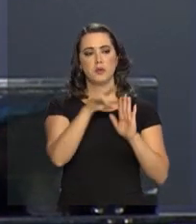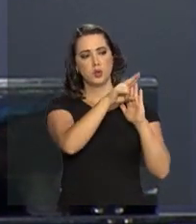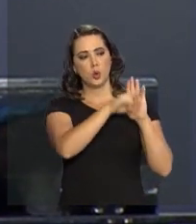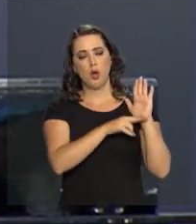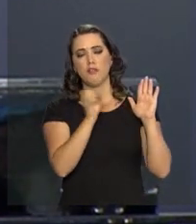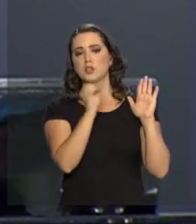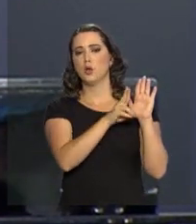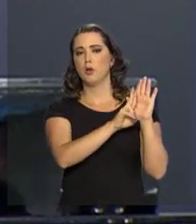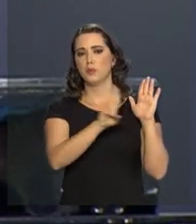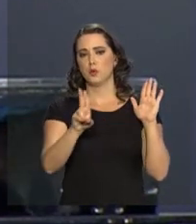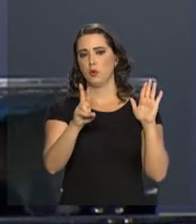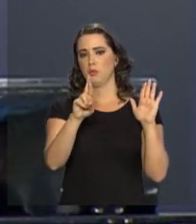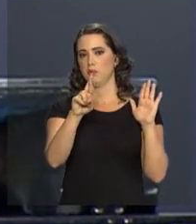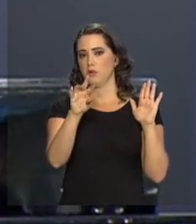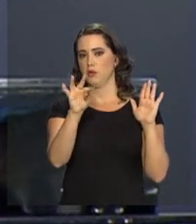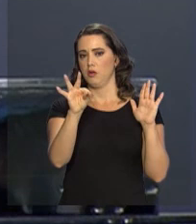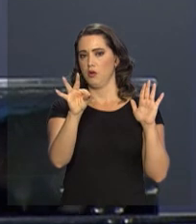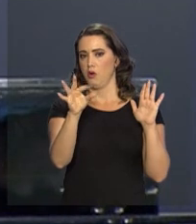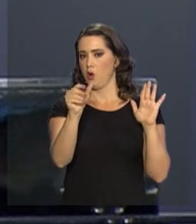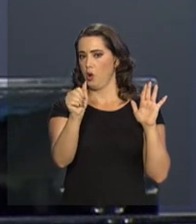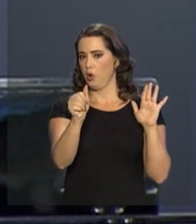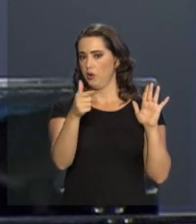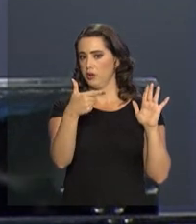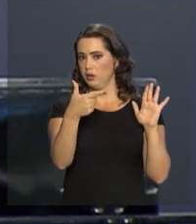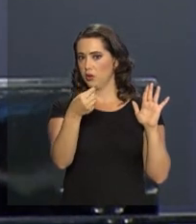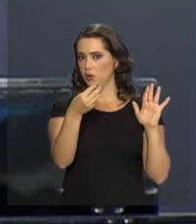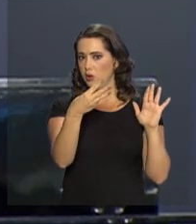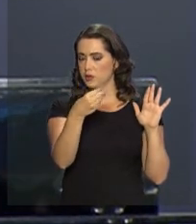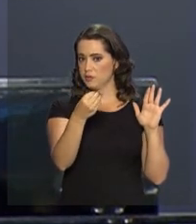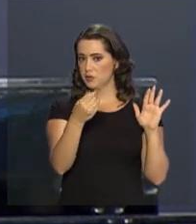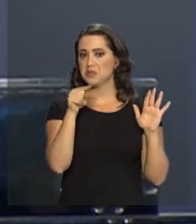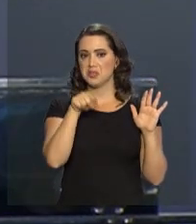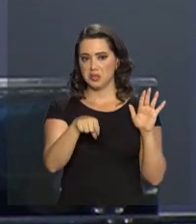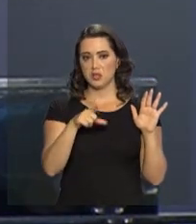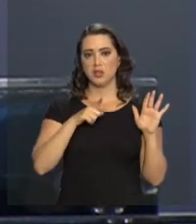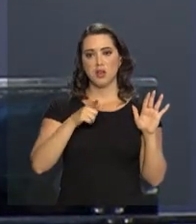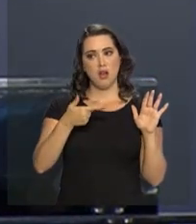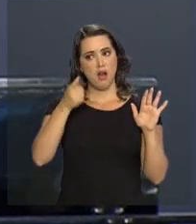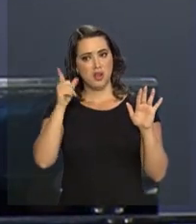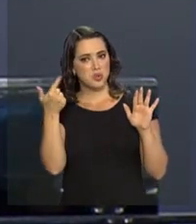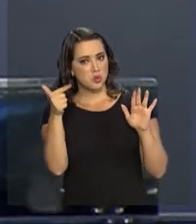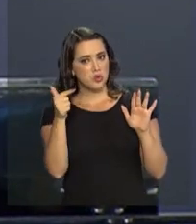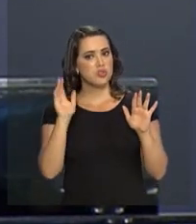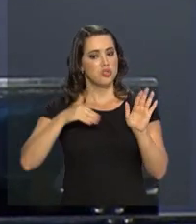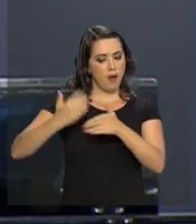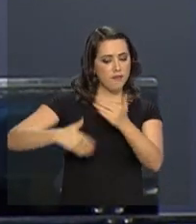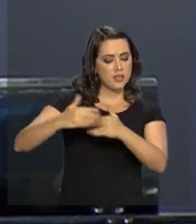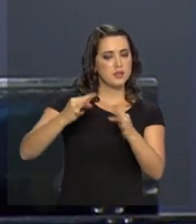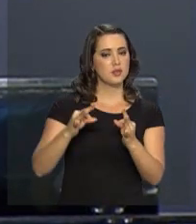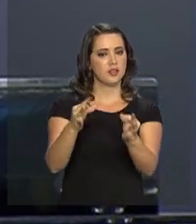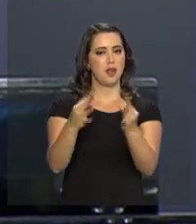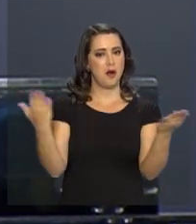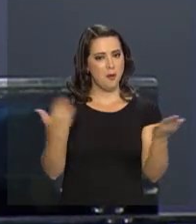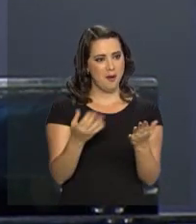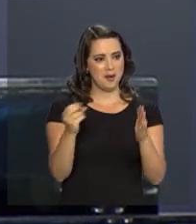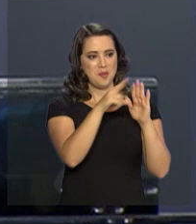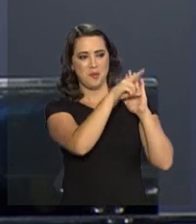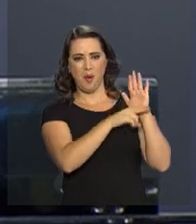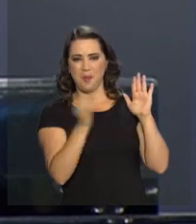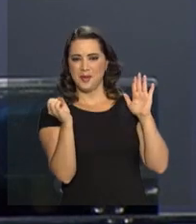2030 já houve esse avanço tecnológico. Agora com o Rota 2030 o avanço será